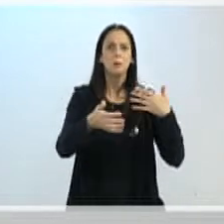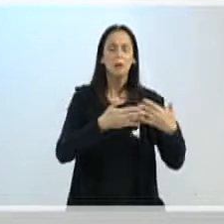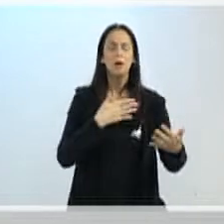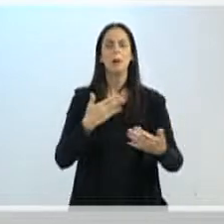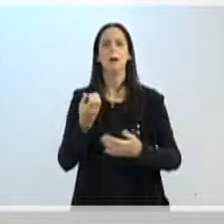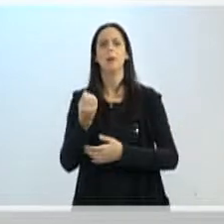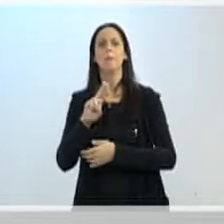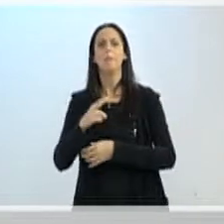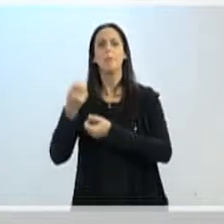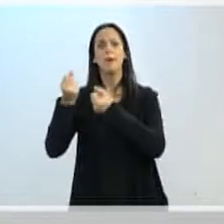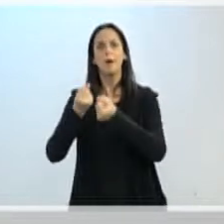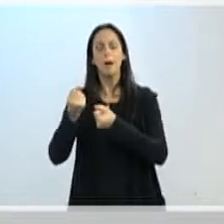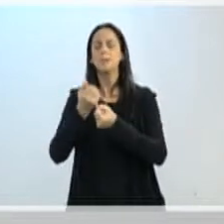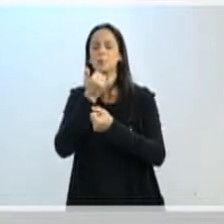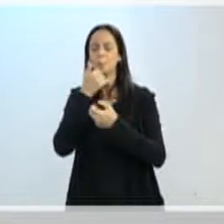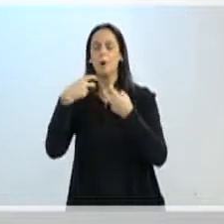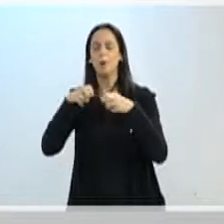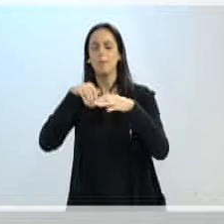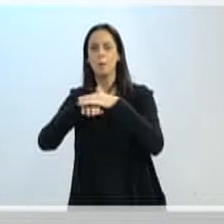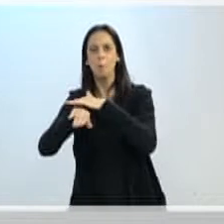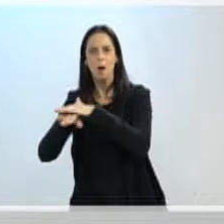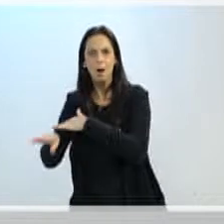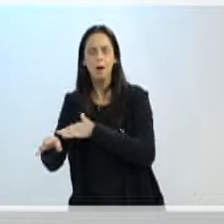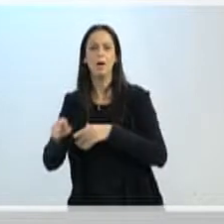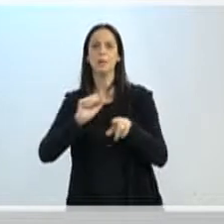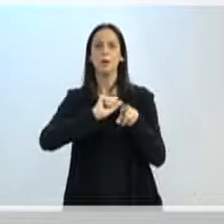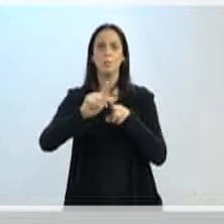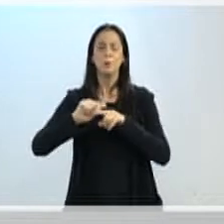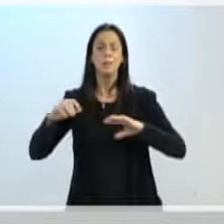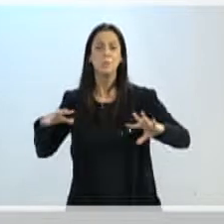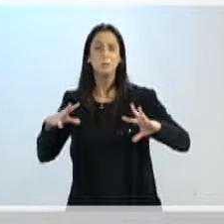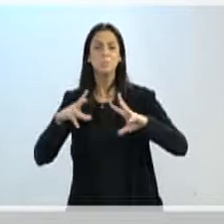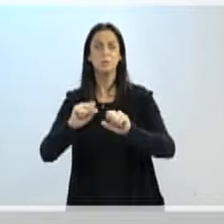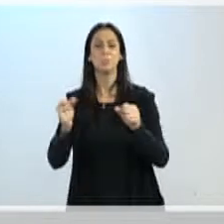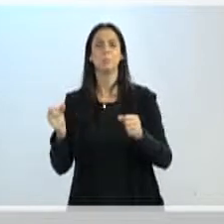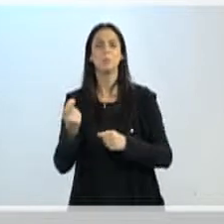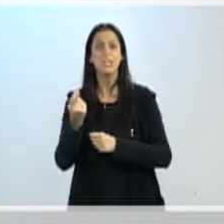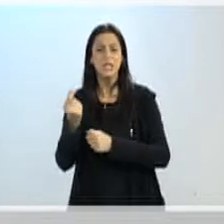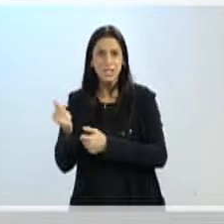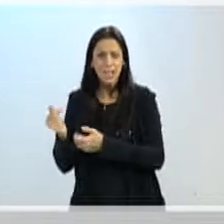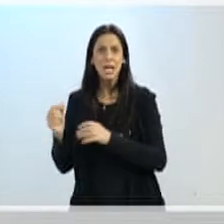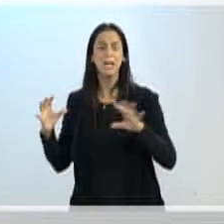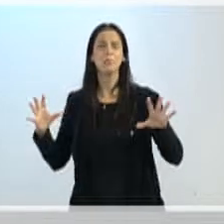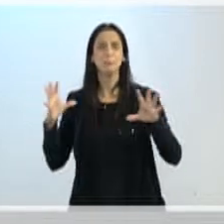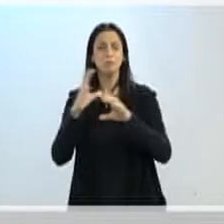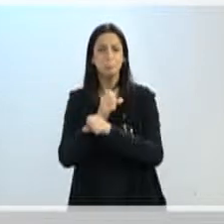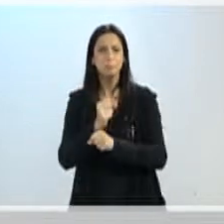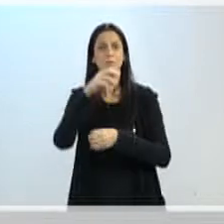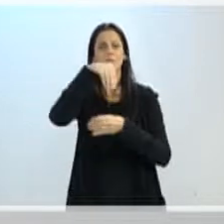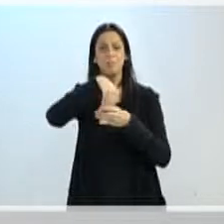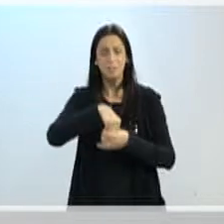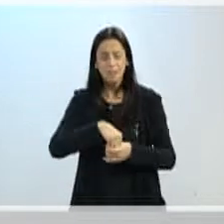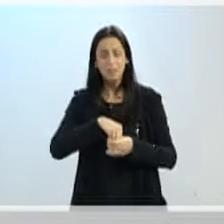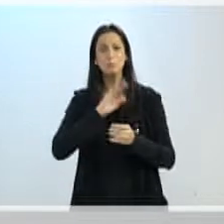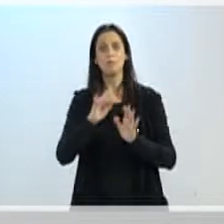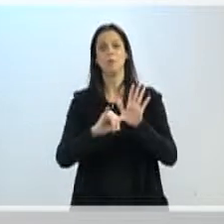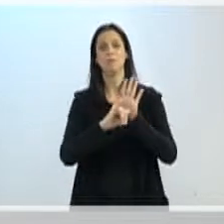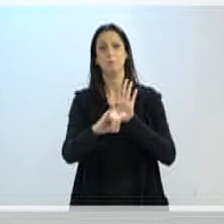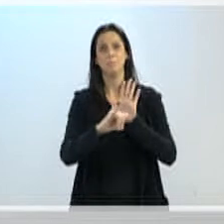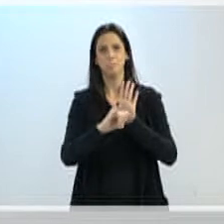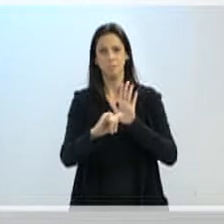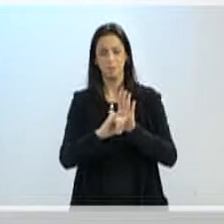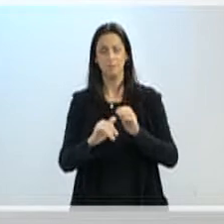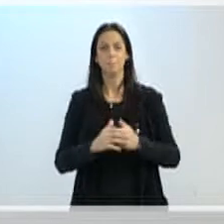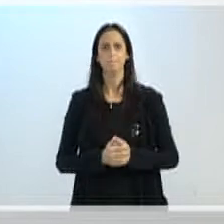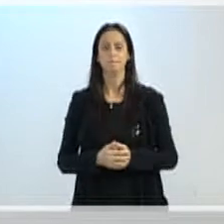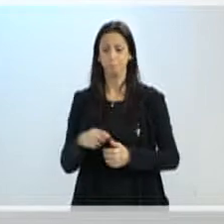garagens, aluguéis, isso tudo são situações que estão previstas dentro do edital. E a gente apura